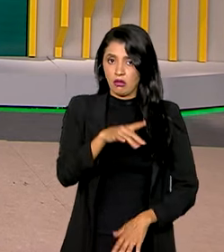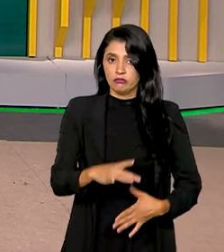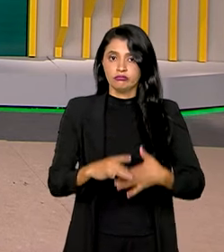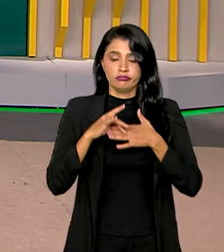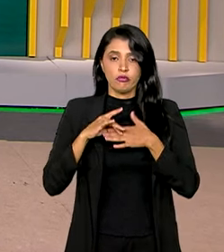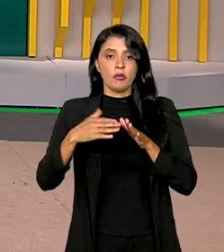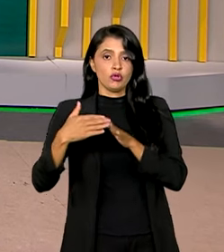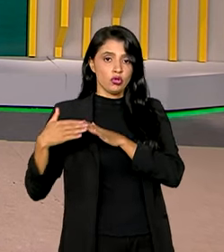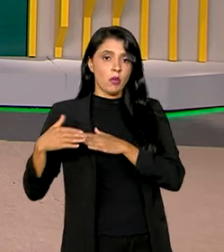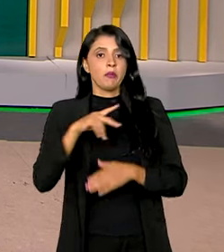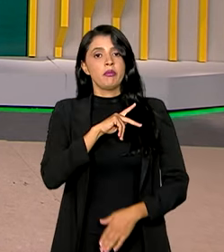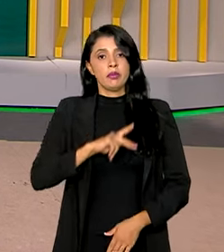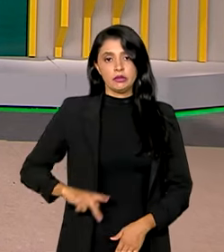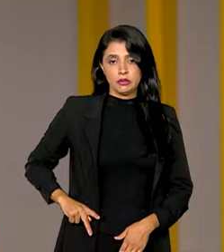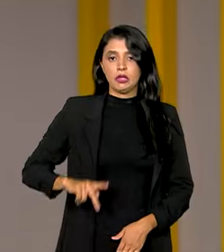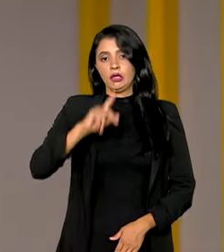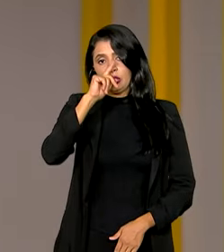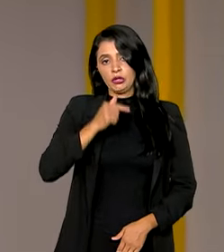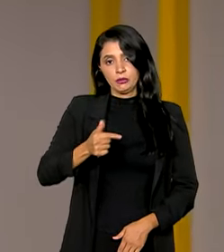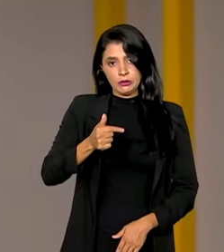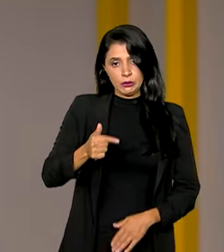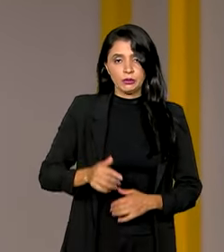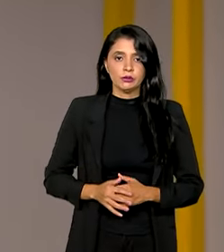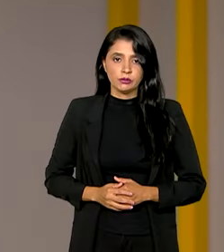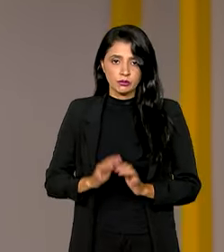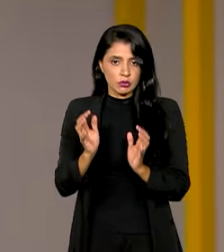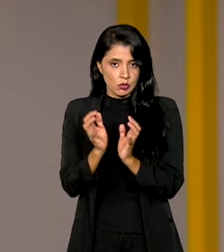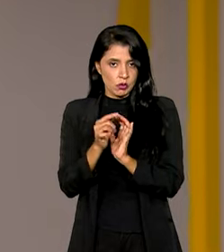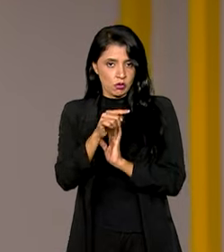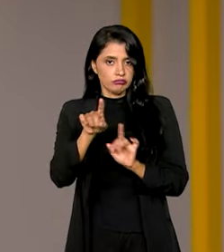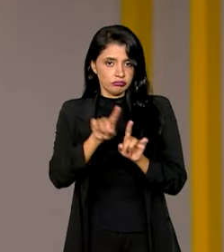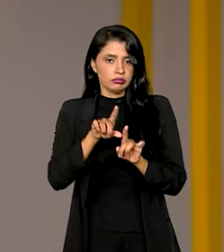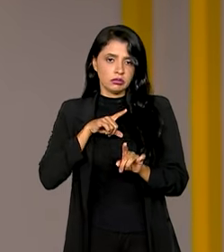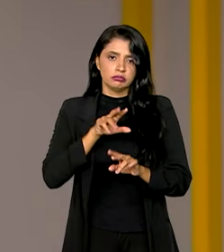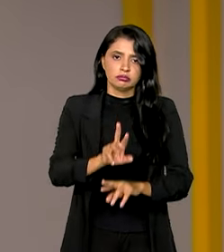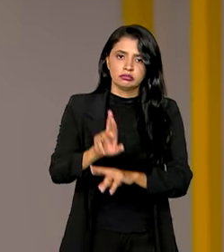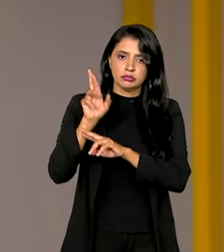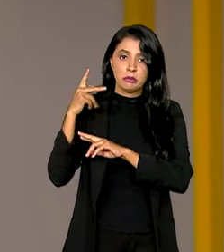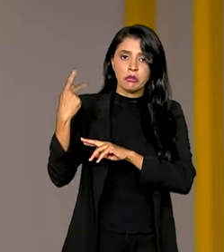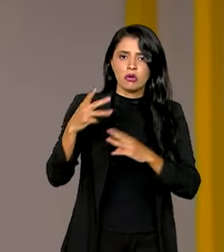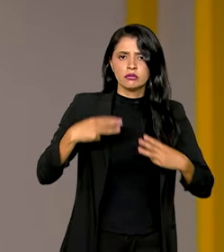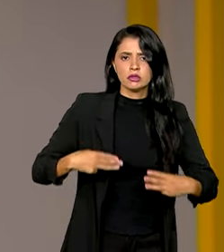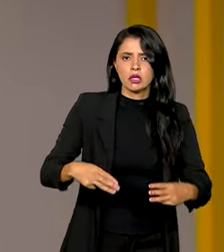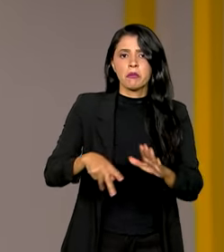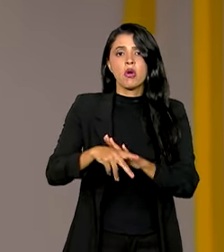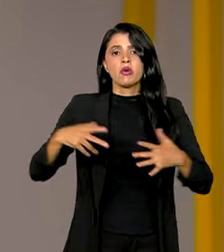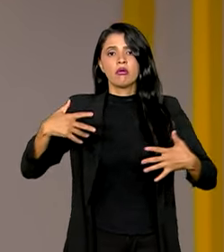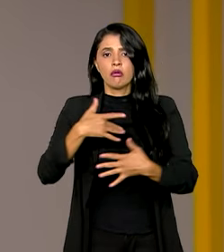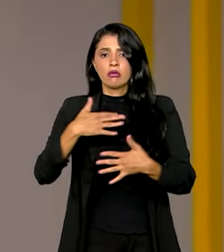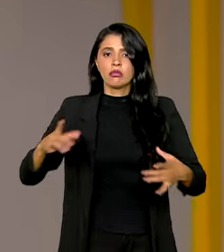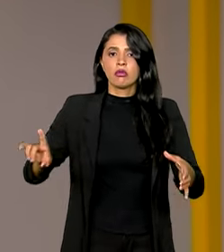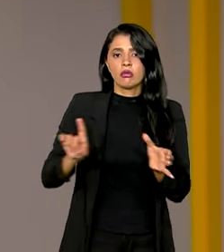pelo presidente em exercício, Geraldo Alckmin. O grupo, que também conta com representantes dos ministérios das cidades, da